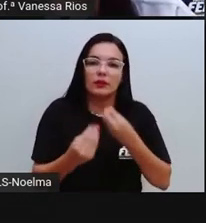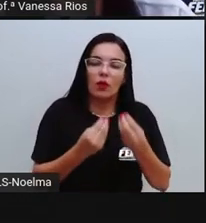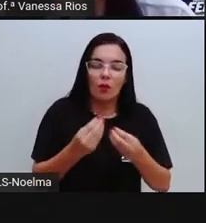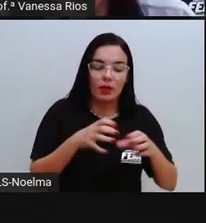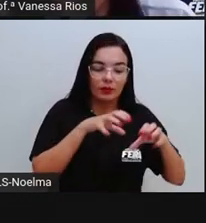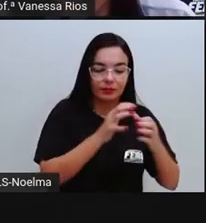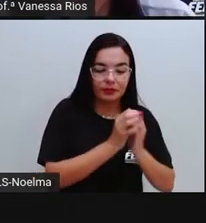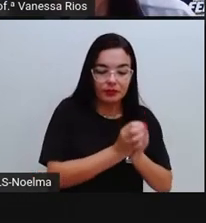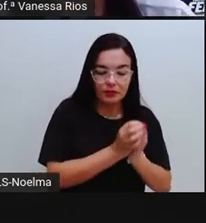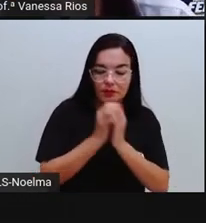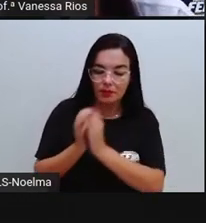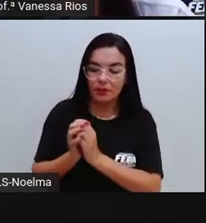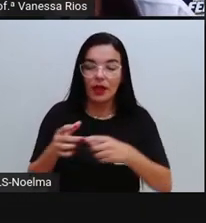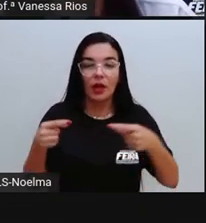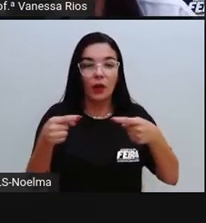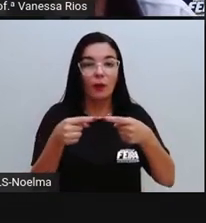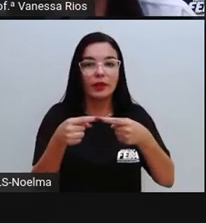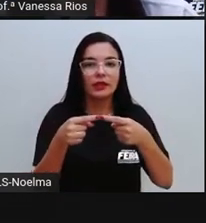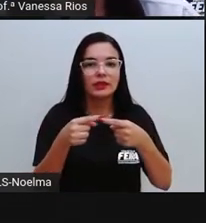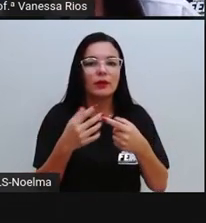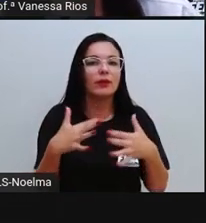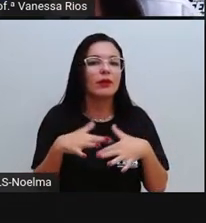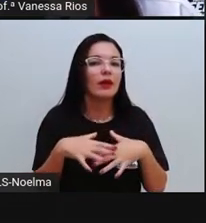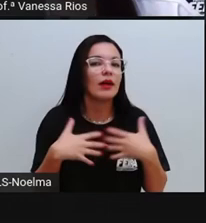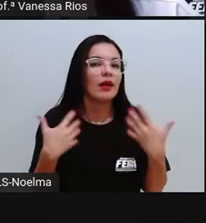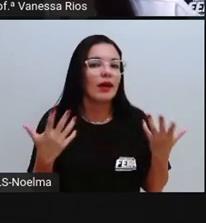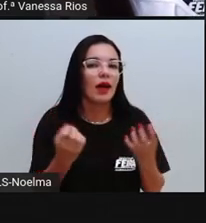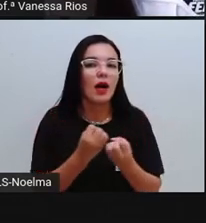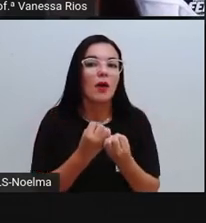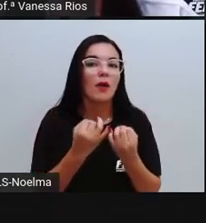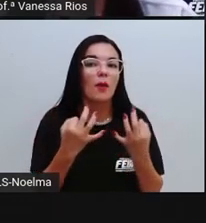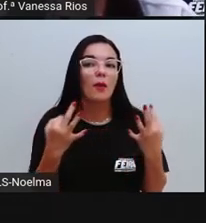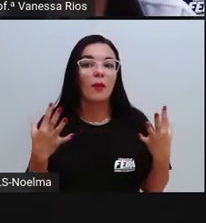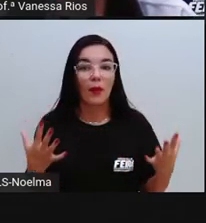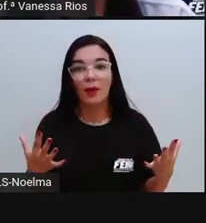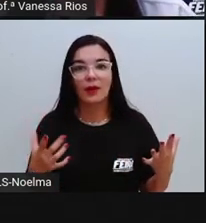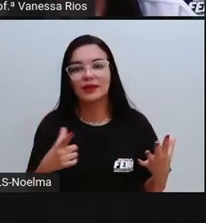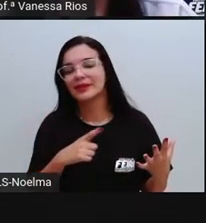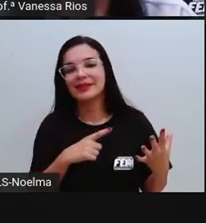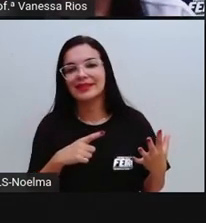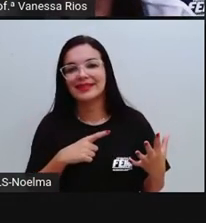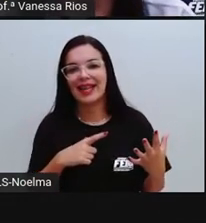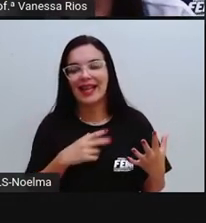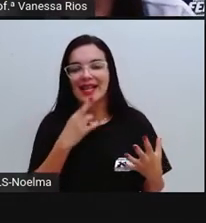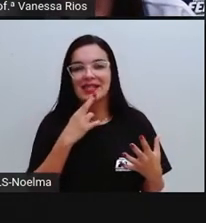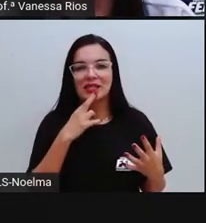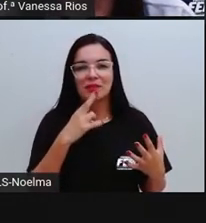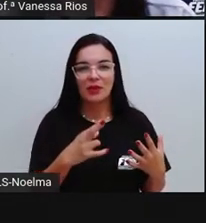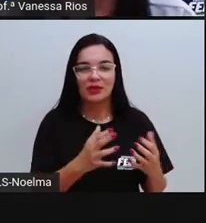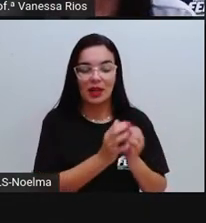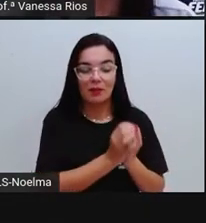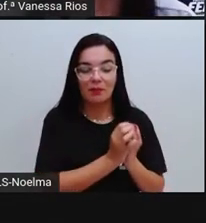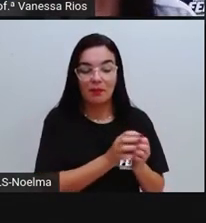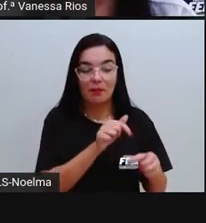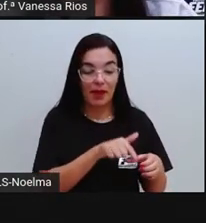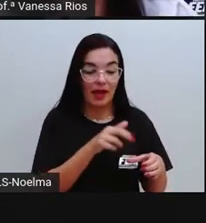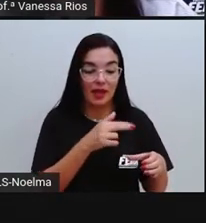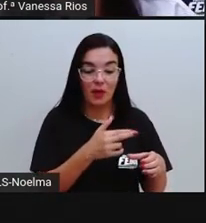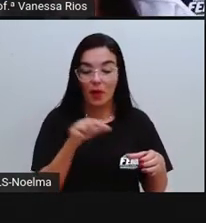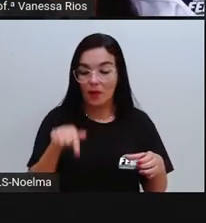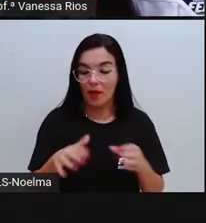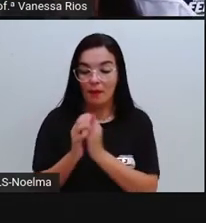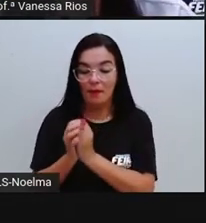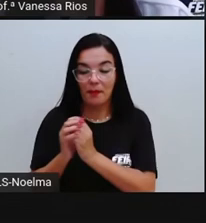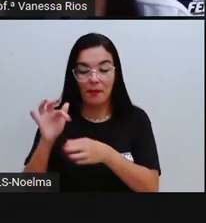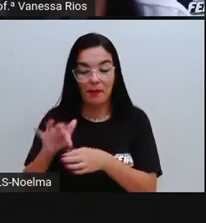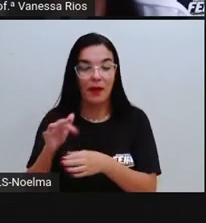combinações diferentes, qual aí a probabilidade de sair resultados em que um dado tenha o mesmo resultado que